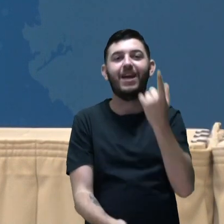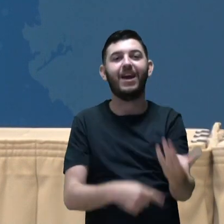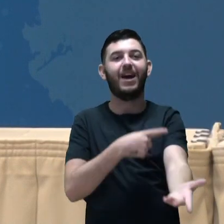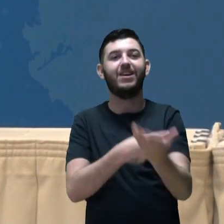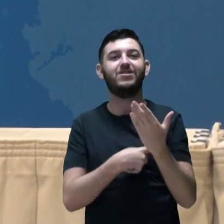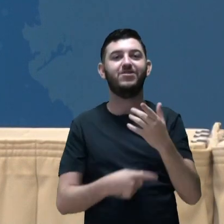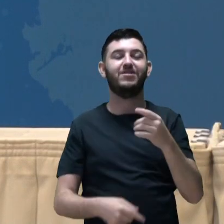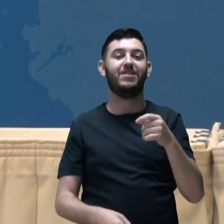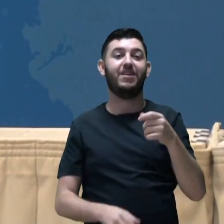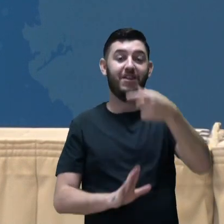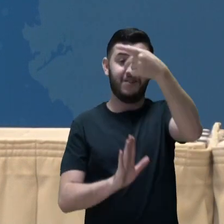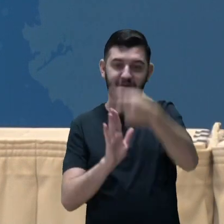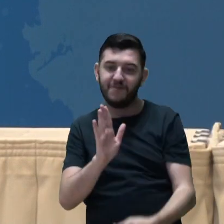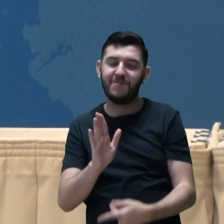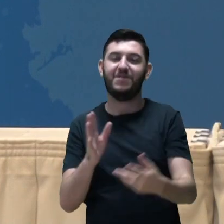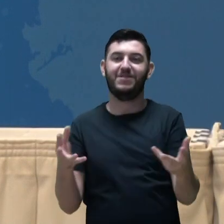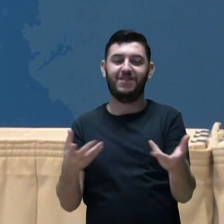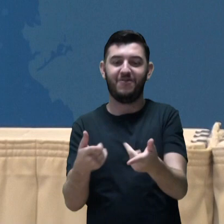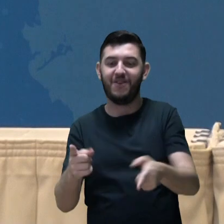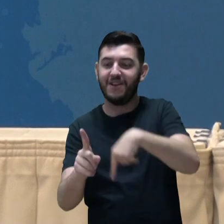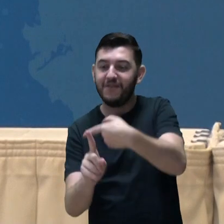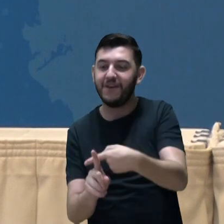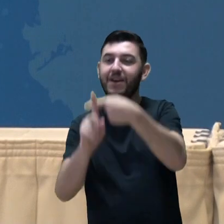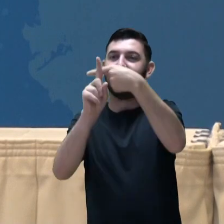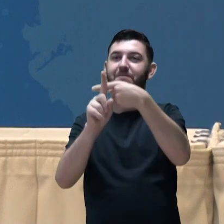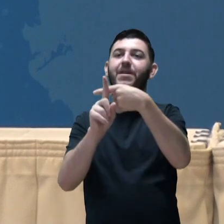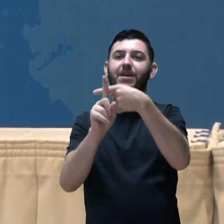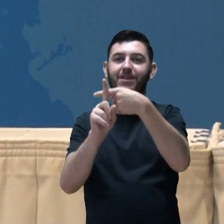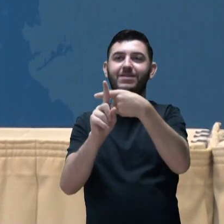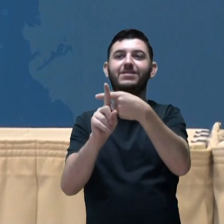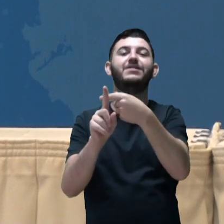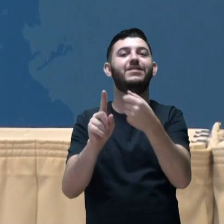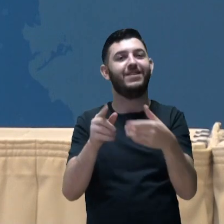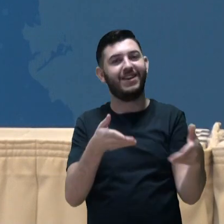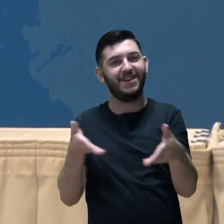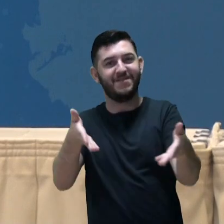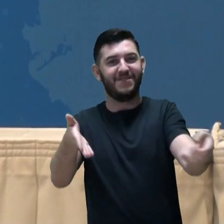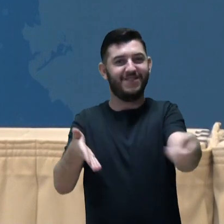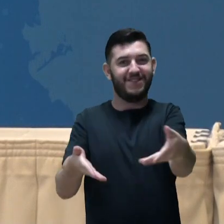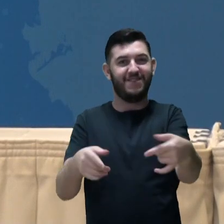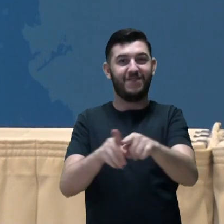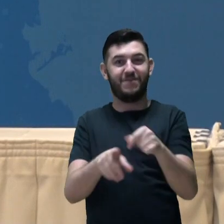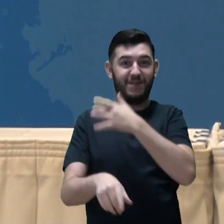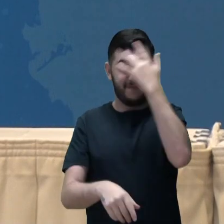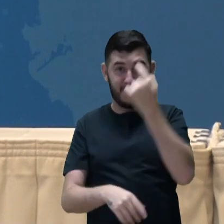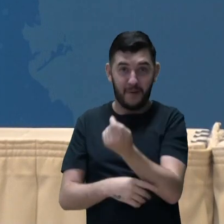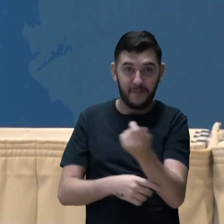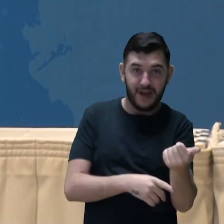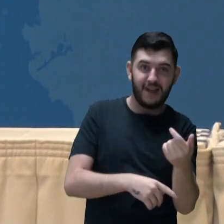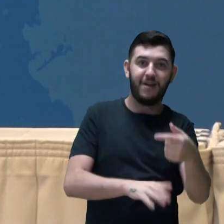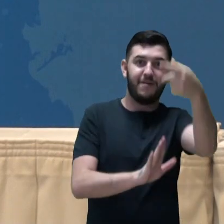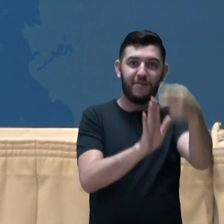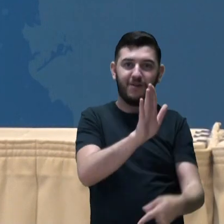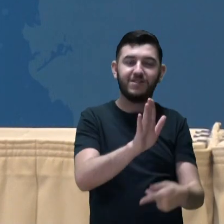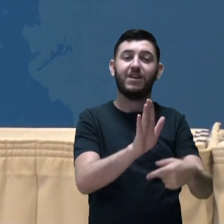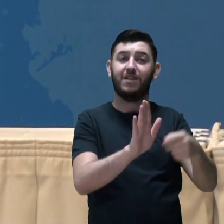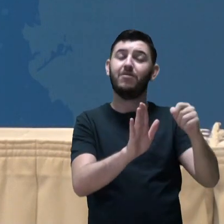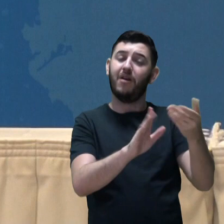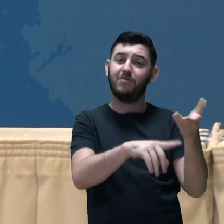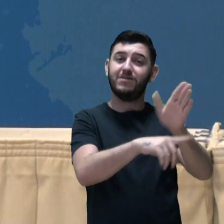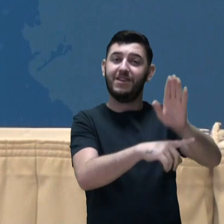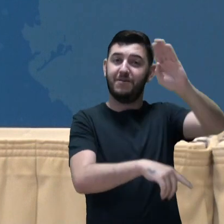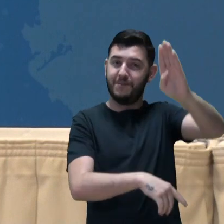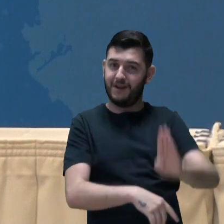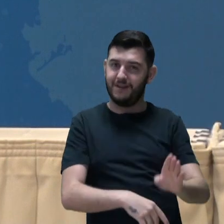projeto Qualifica Mais Novos Caminhos. Beneficiários do Auxílio Brasil, com pelo menos 18 anos de